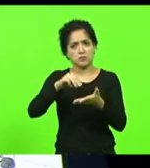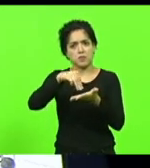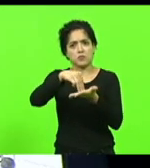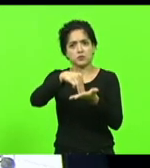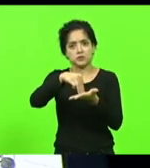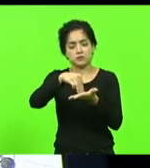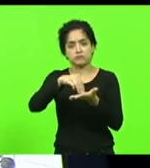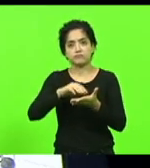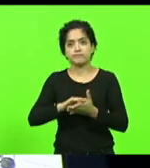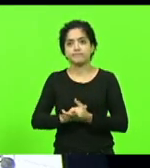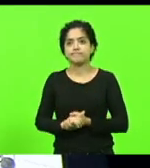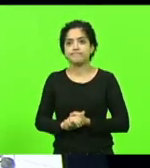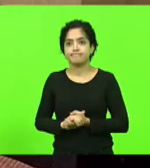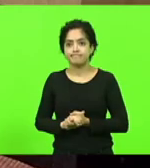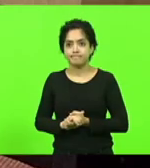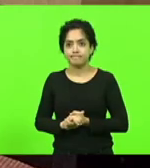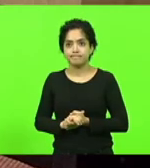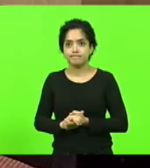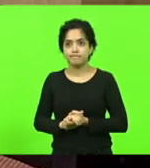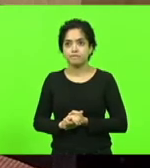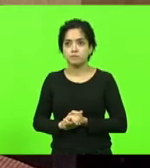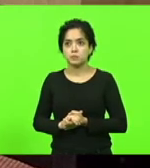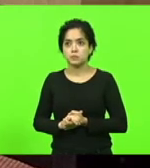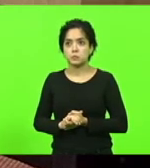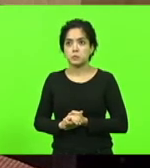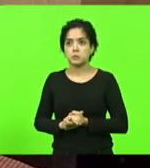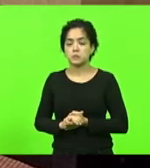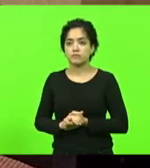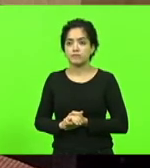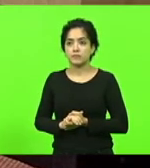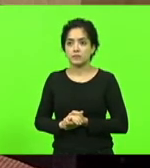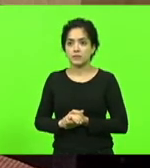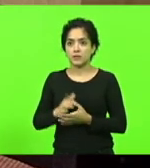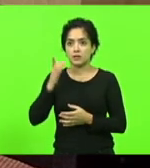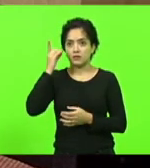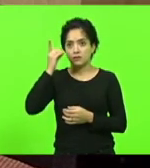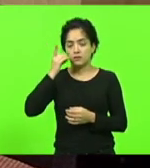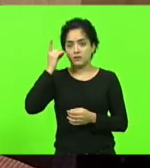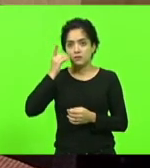natureza obrigada com a palavra o deputado sargento Lima